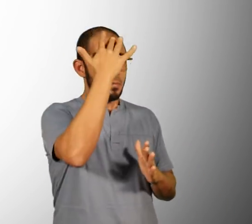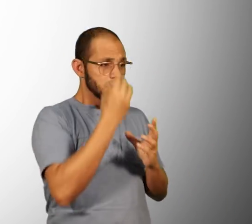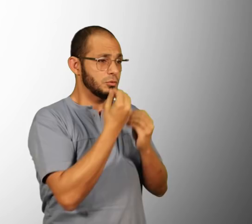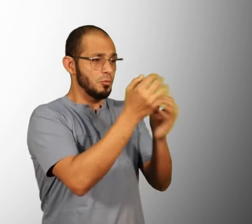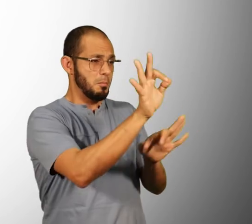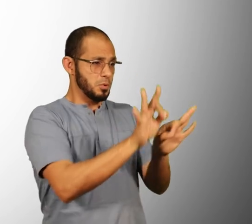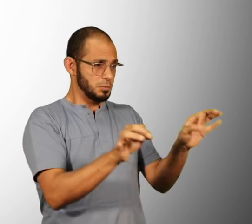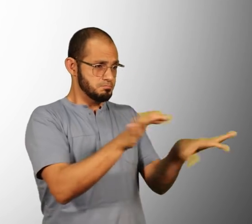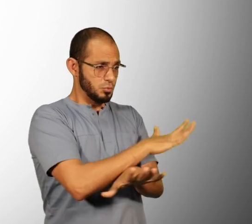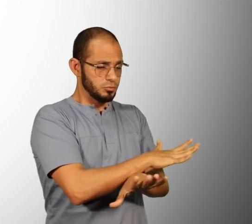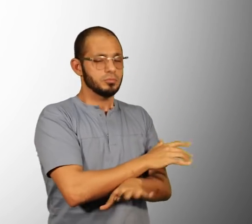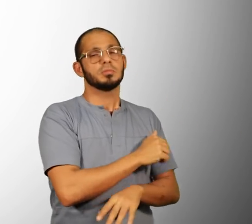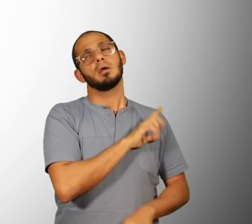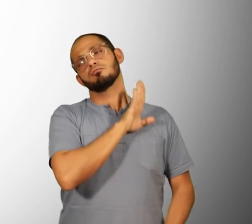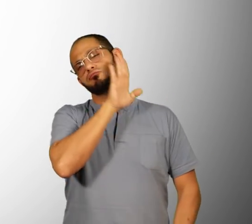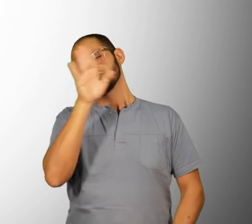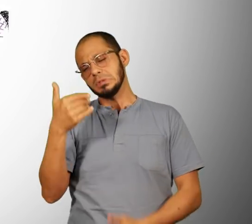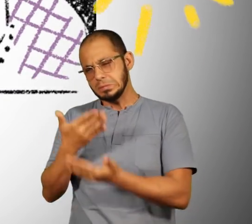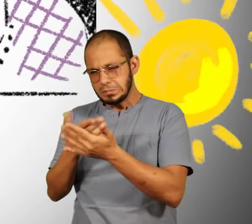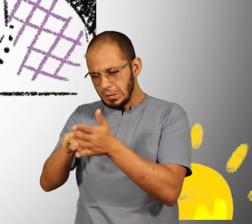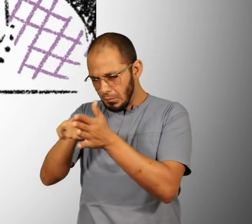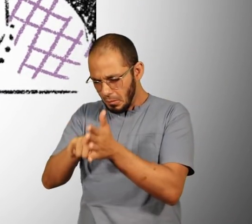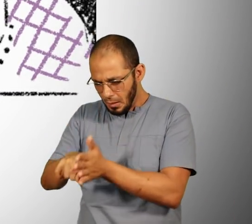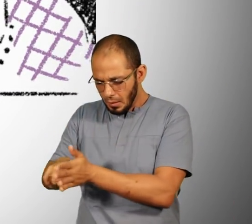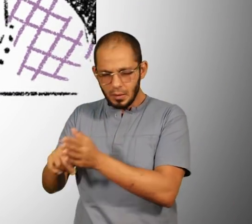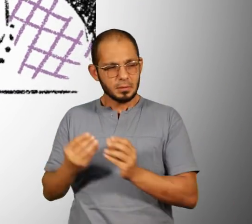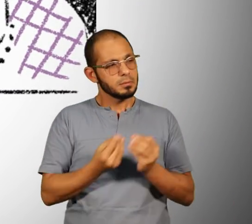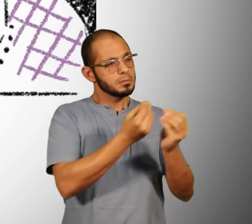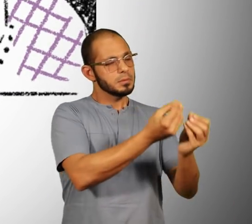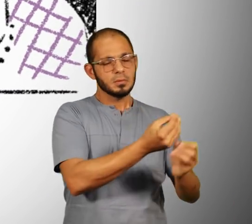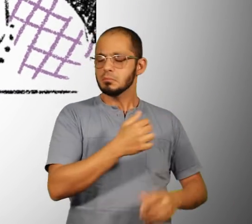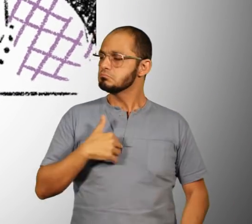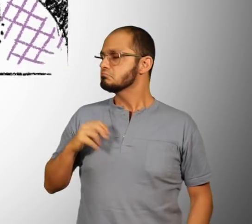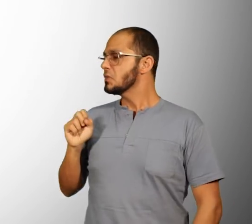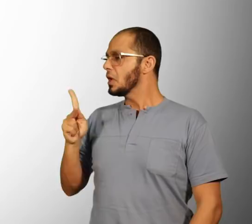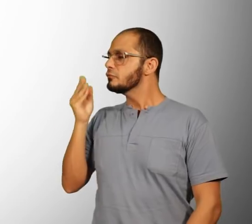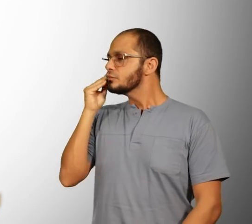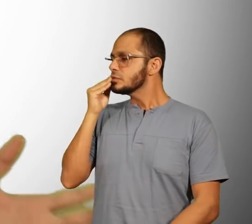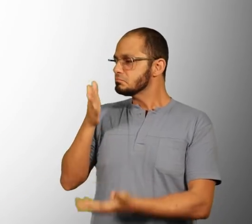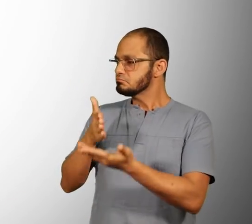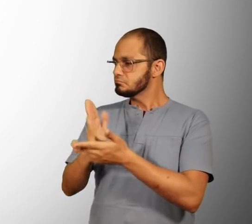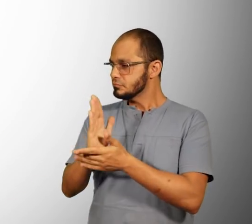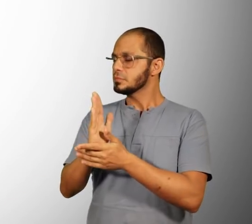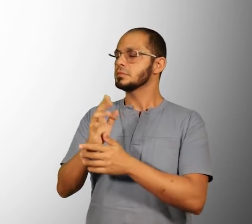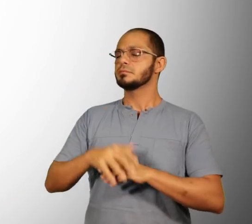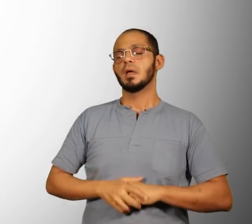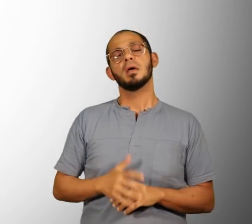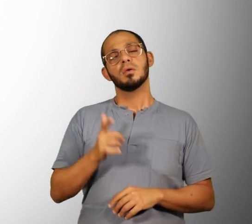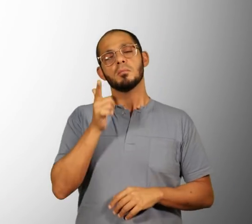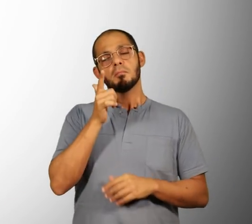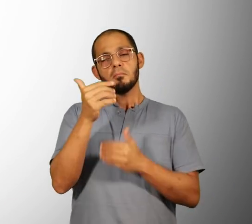um projeto pronto pra você amanhã. Aí eu virei a noite fazendo o projeto e cheguei pra ela e falou assim, tá, vamos submeter, né?